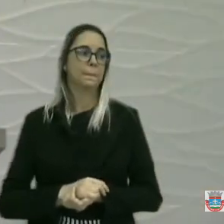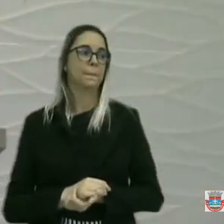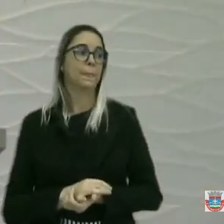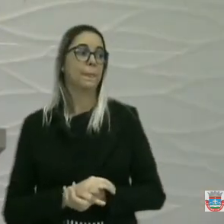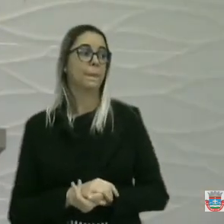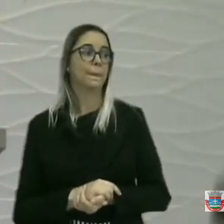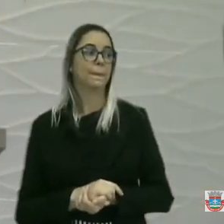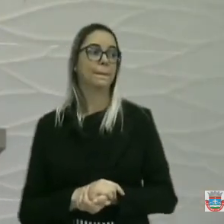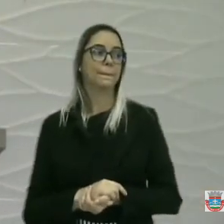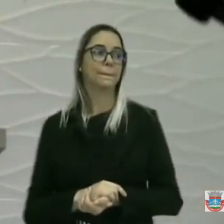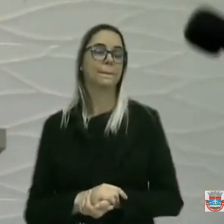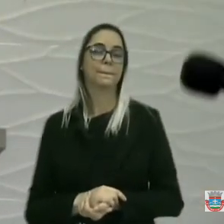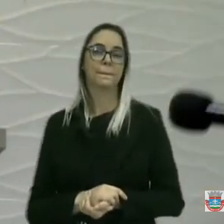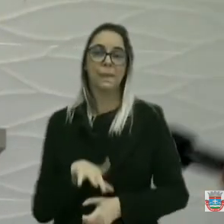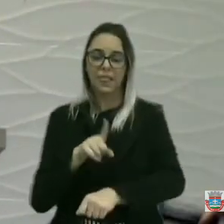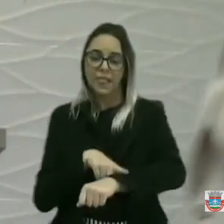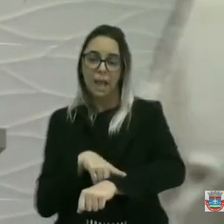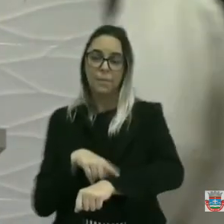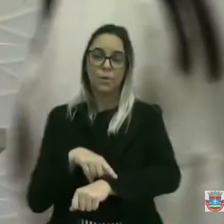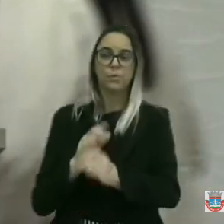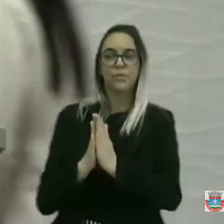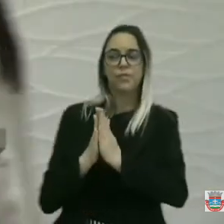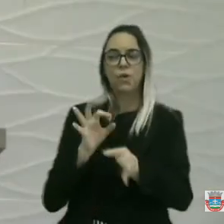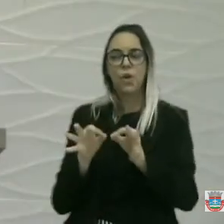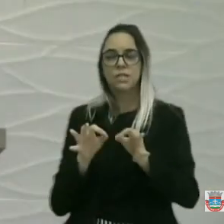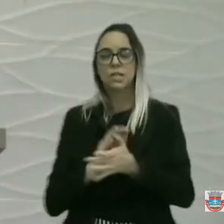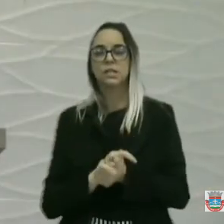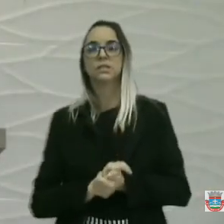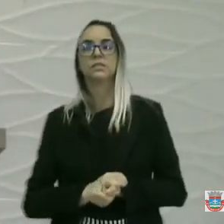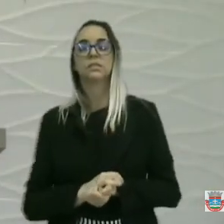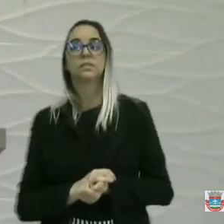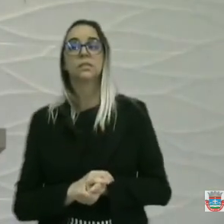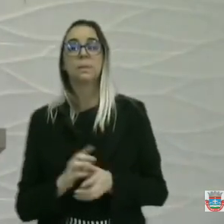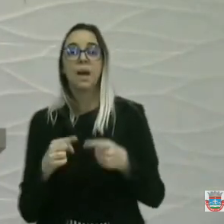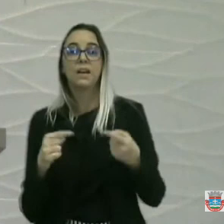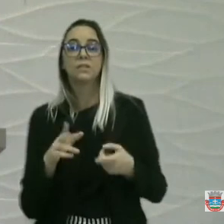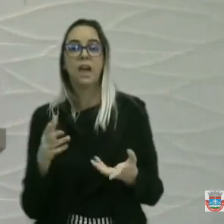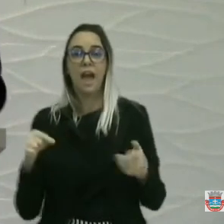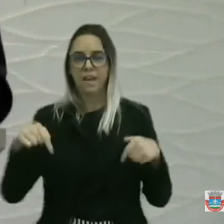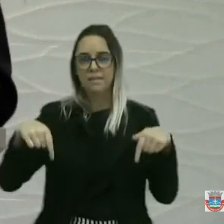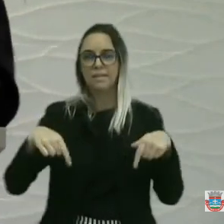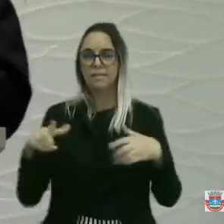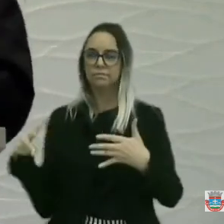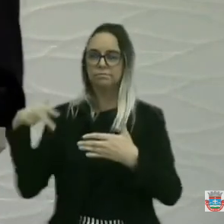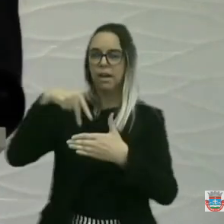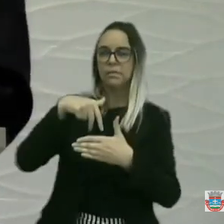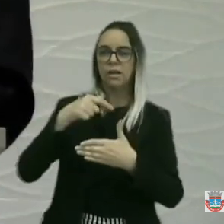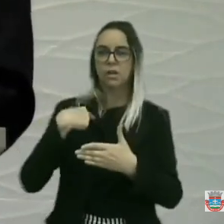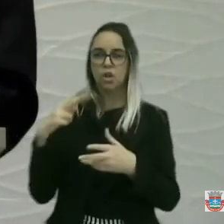Volta aí o tempo. Mas aqui a gente escuta vereadores